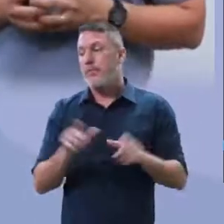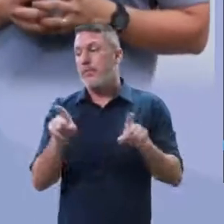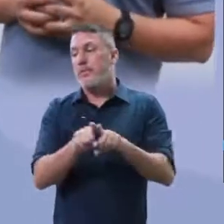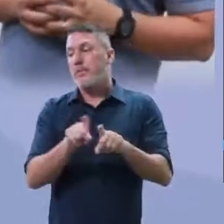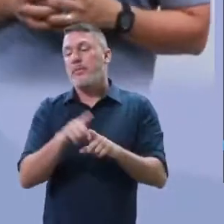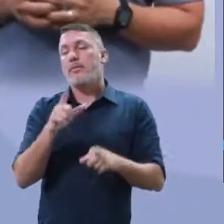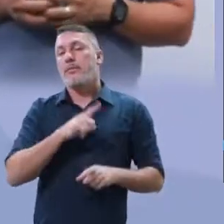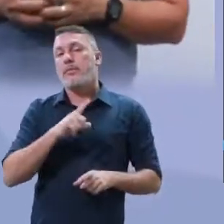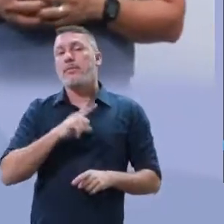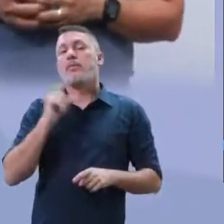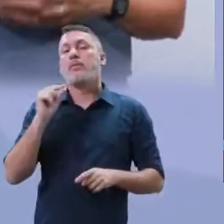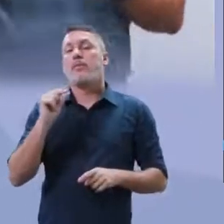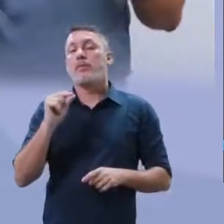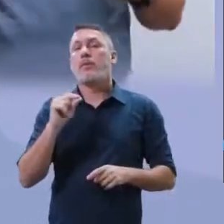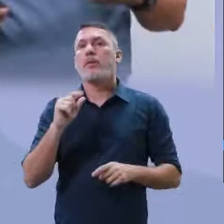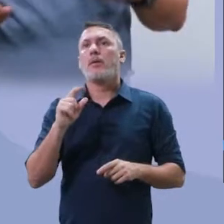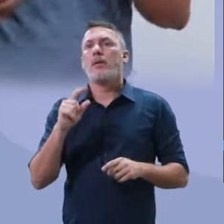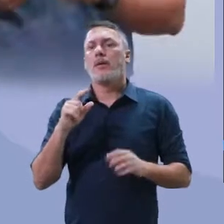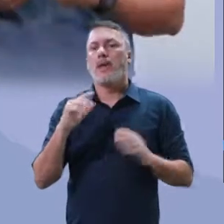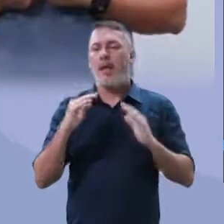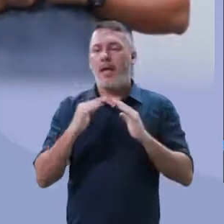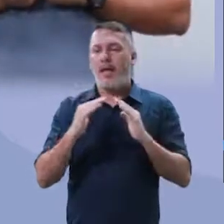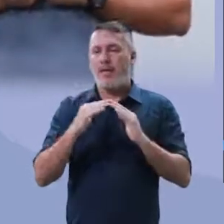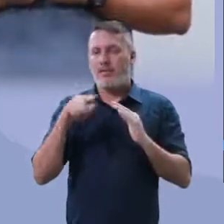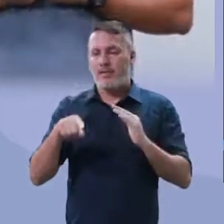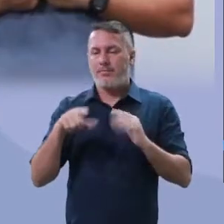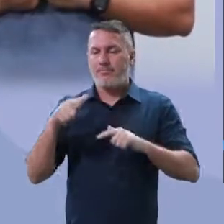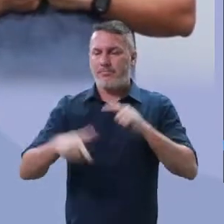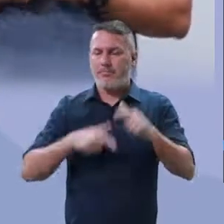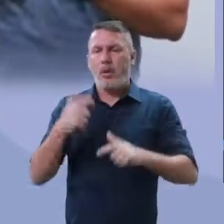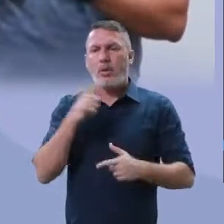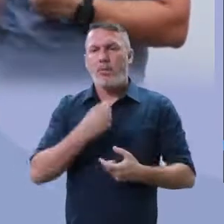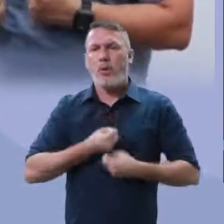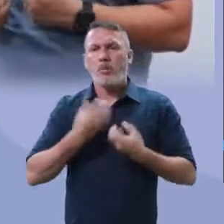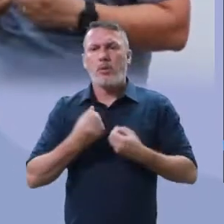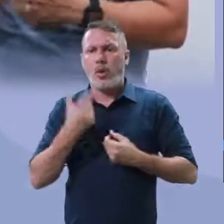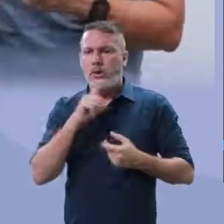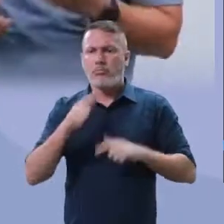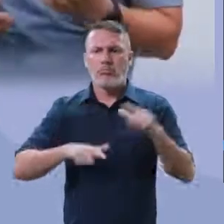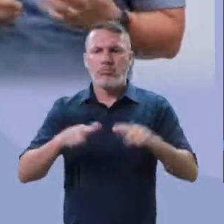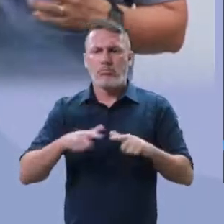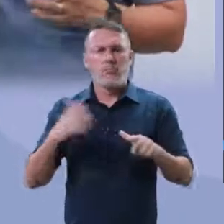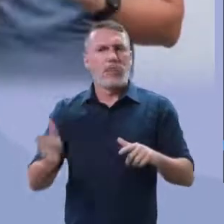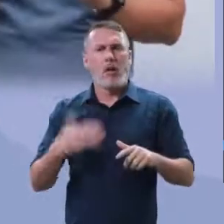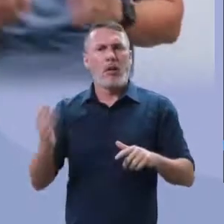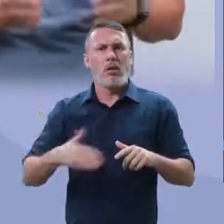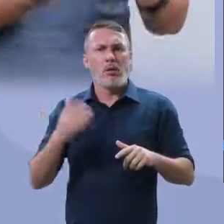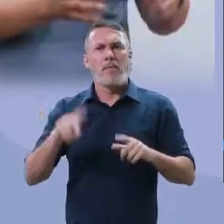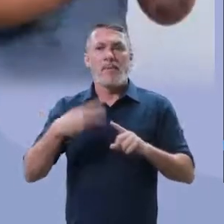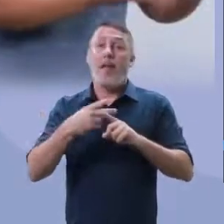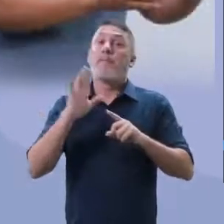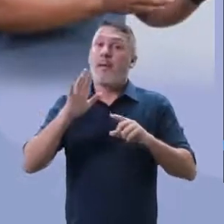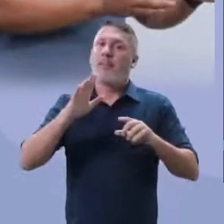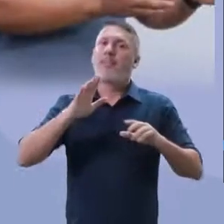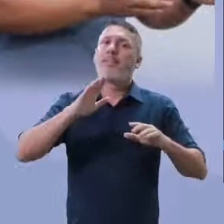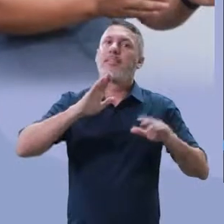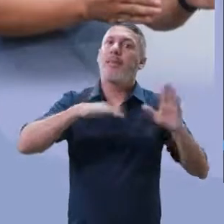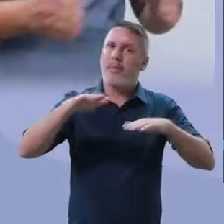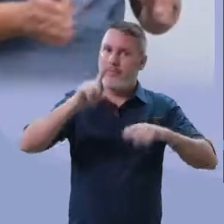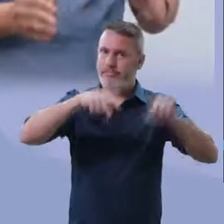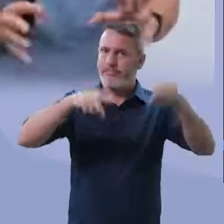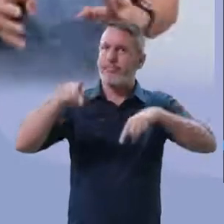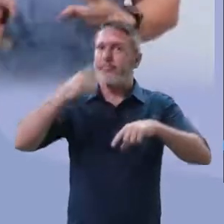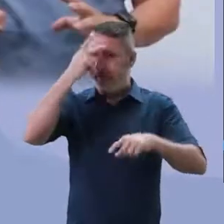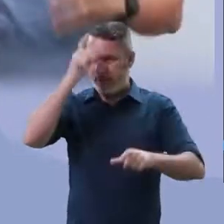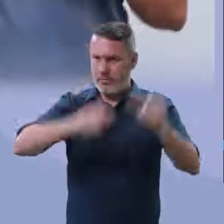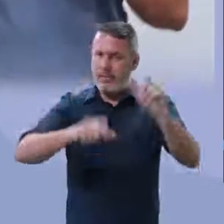essa questão também da produtividade que eu falei com vocês aqui. O cara dentro de casa. É claro que vai de sujeito para sujeito, tá, gente?